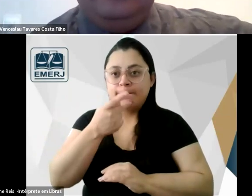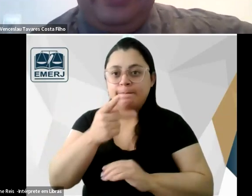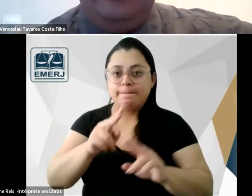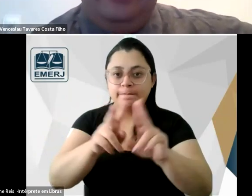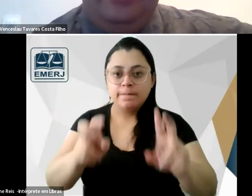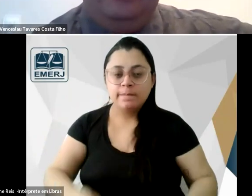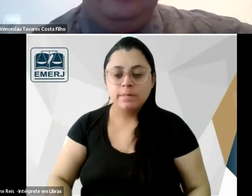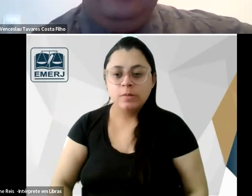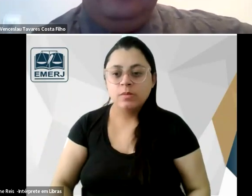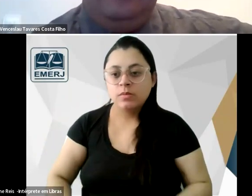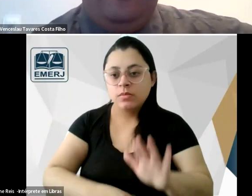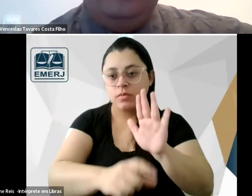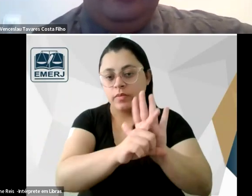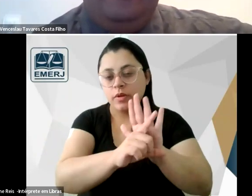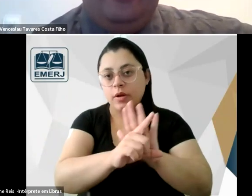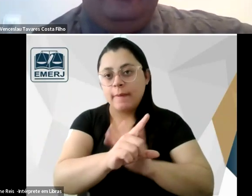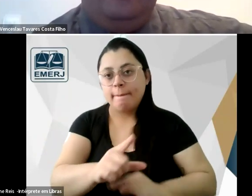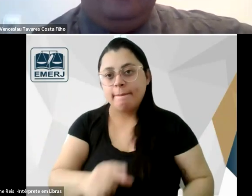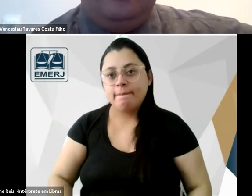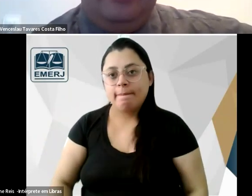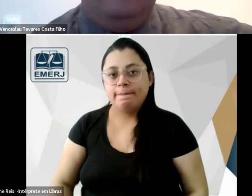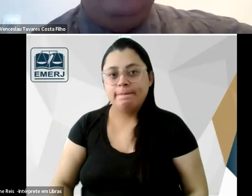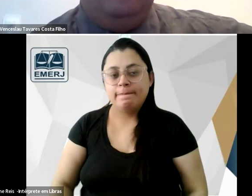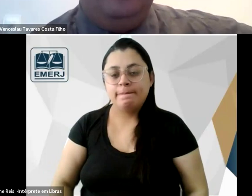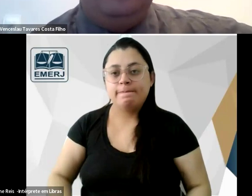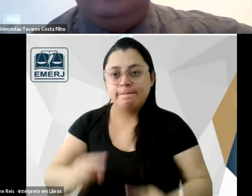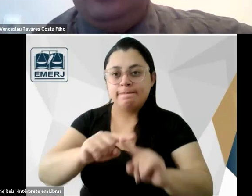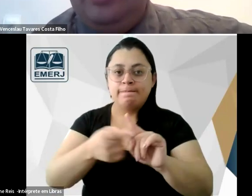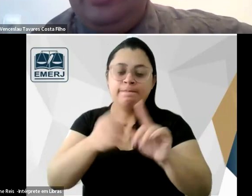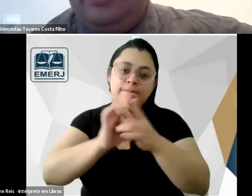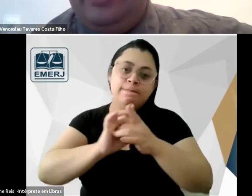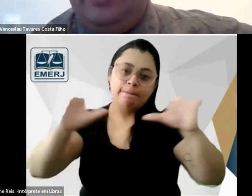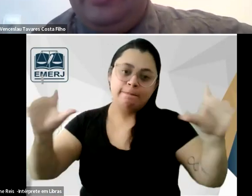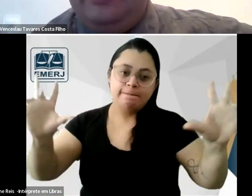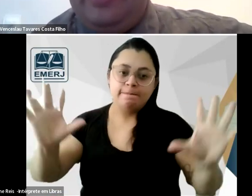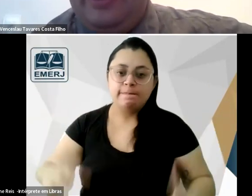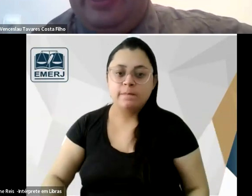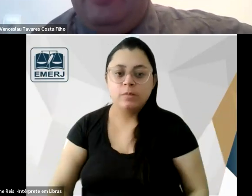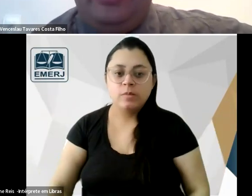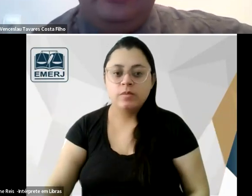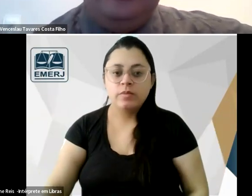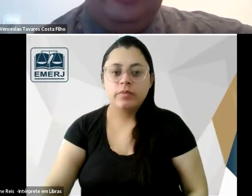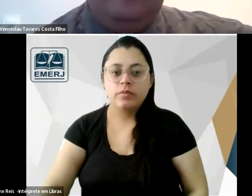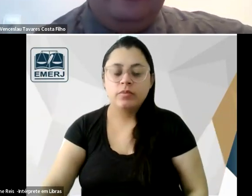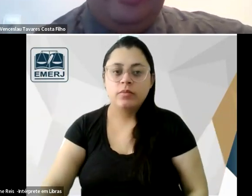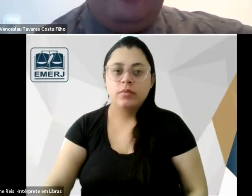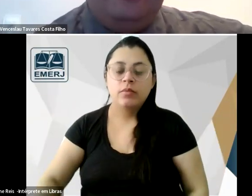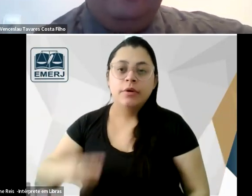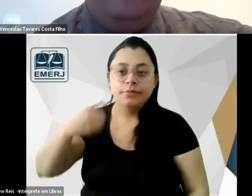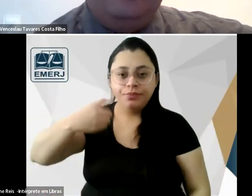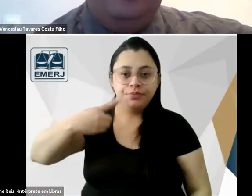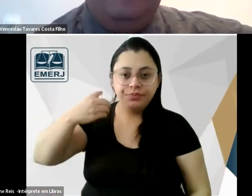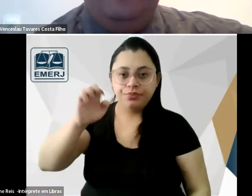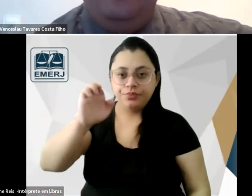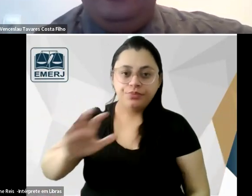da lei do ventre livre Tobias era deputado estadual na época